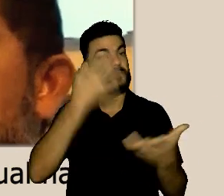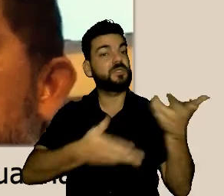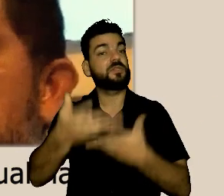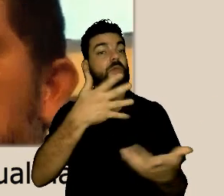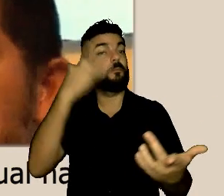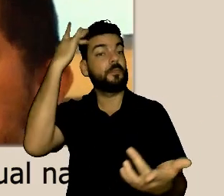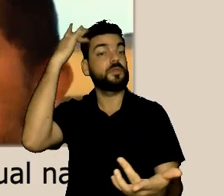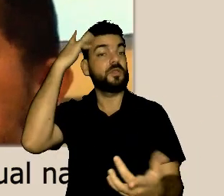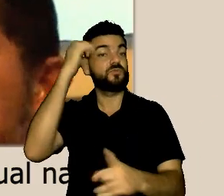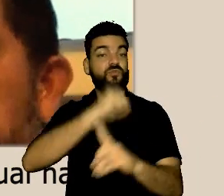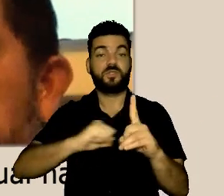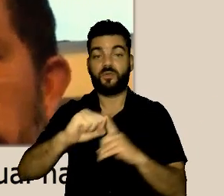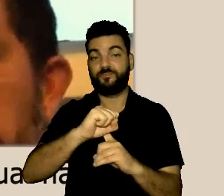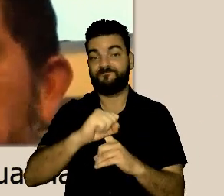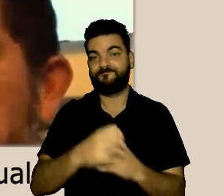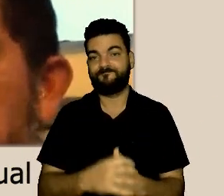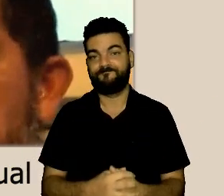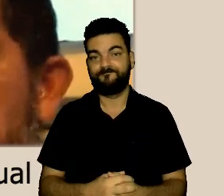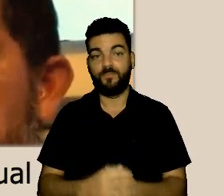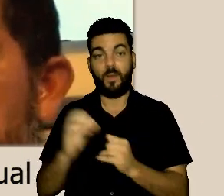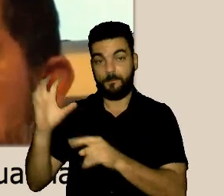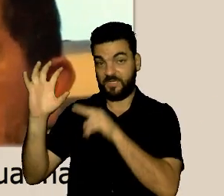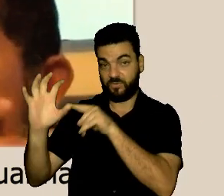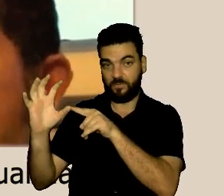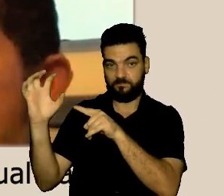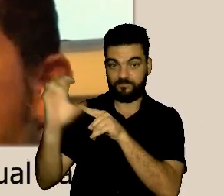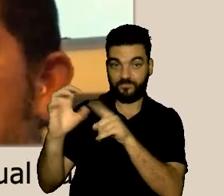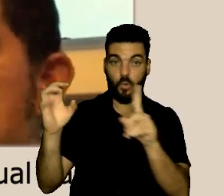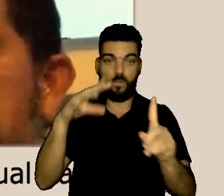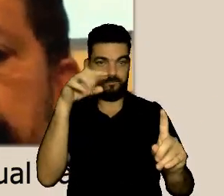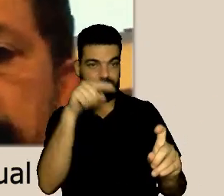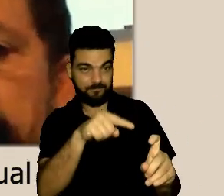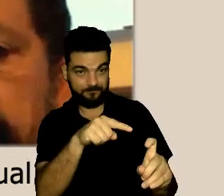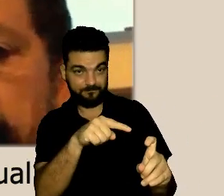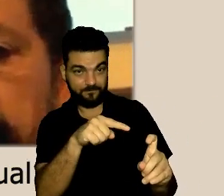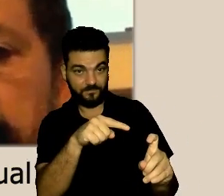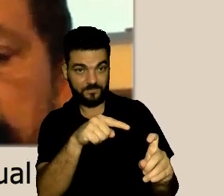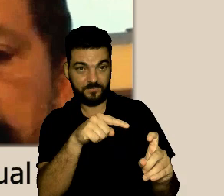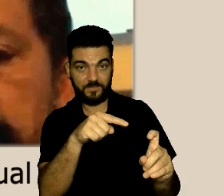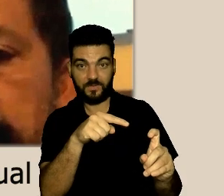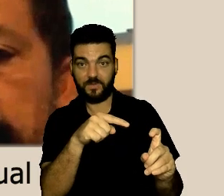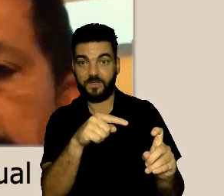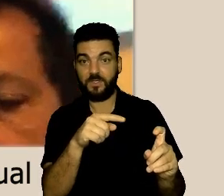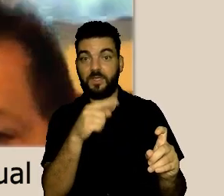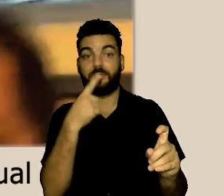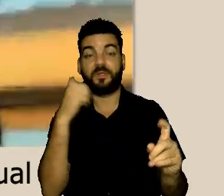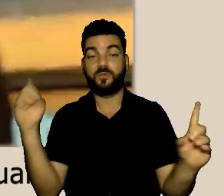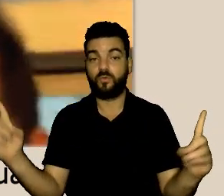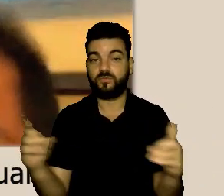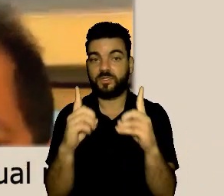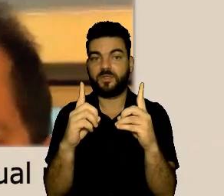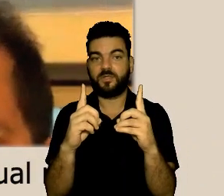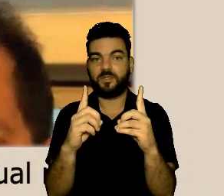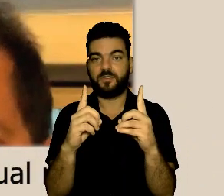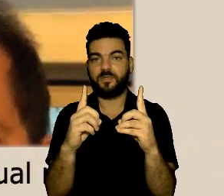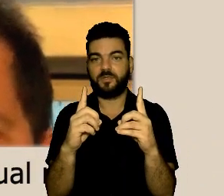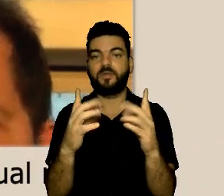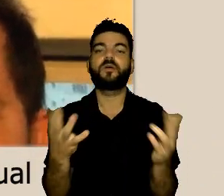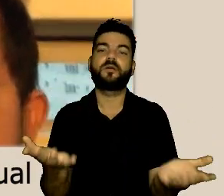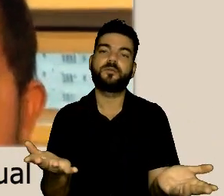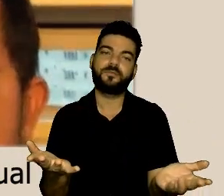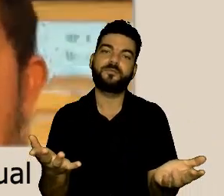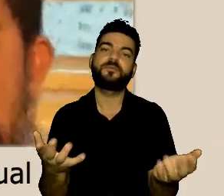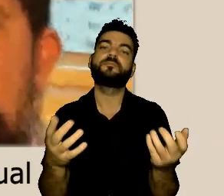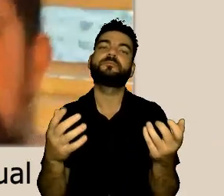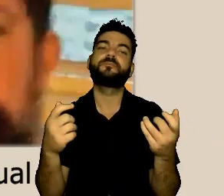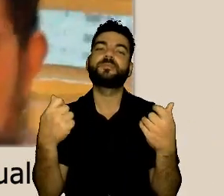dizer que a mediação é um estado de maturidade social então tanto assediador quanto assediado eles